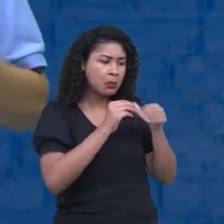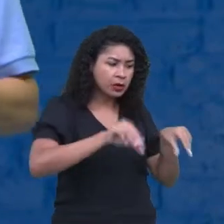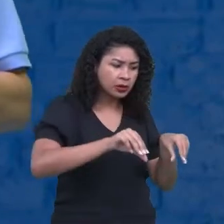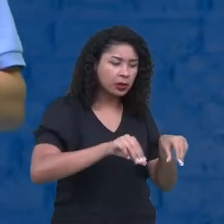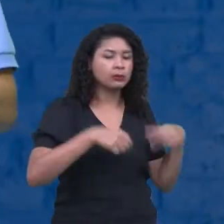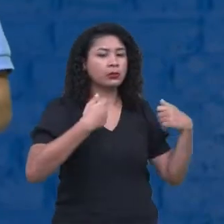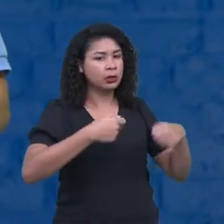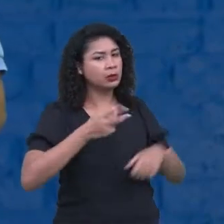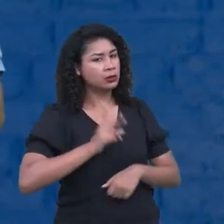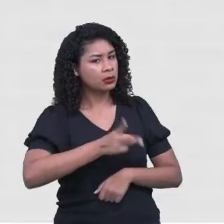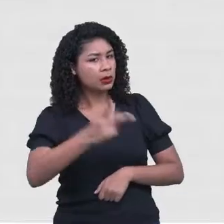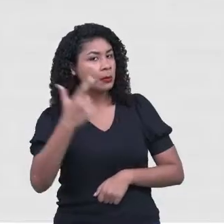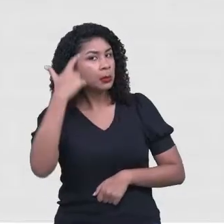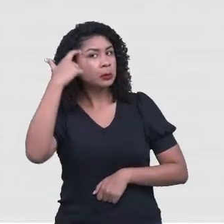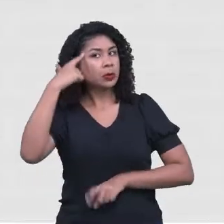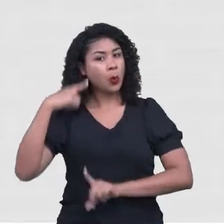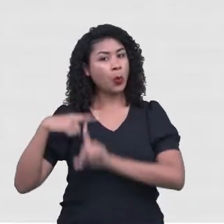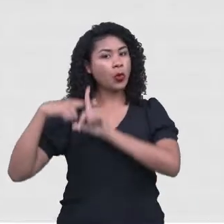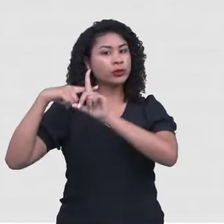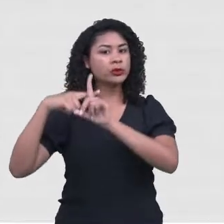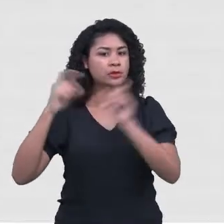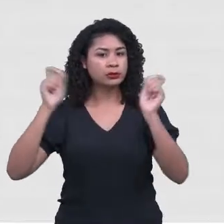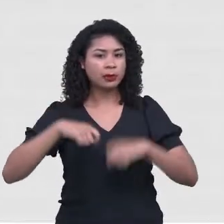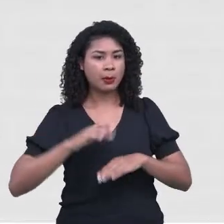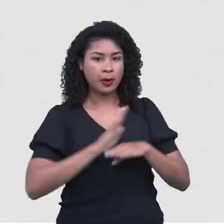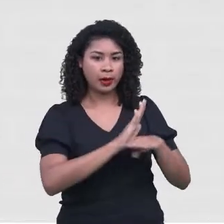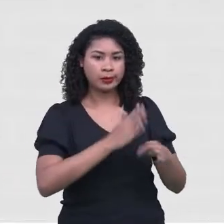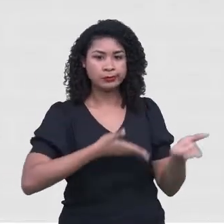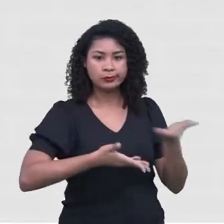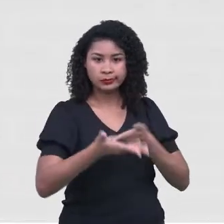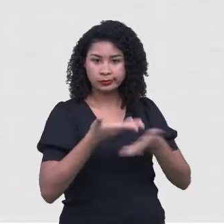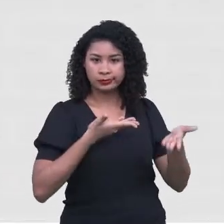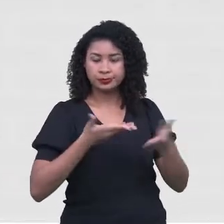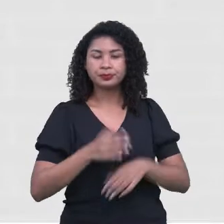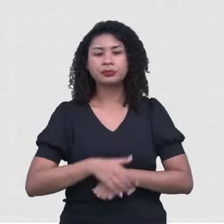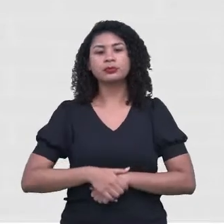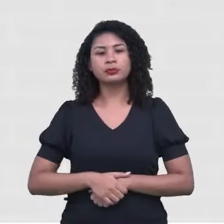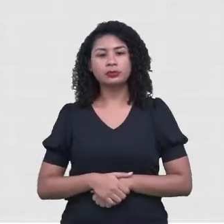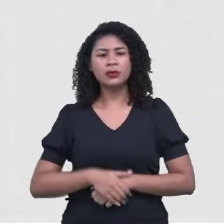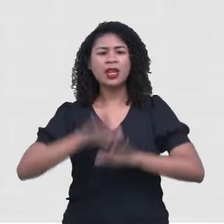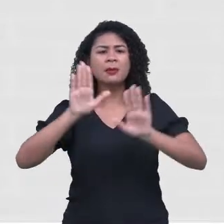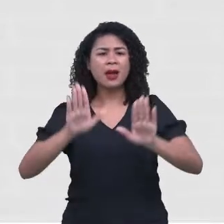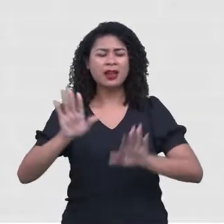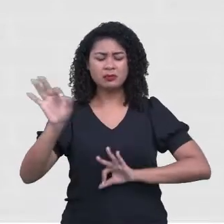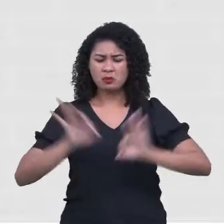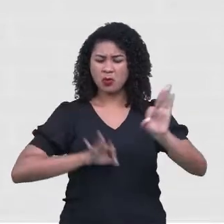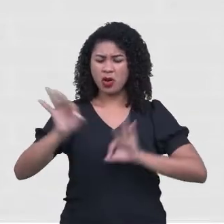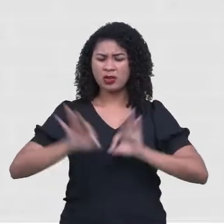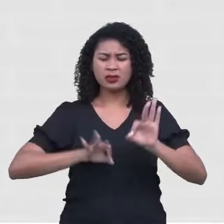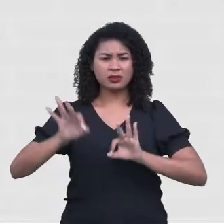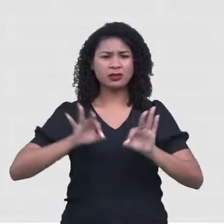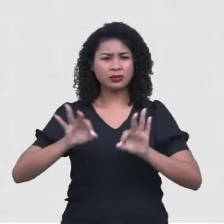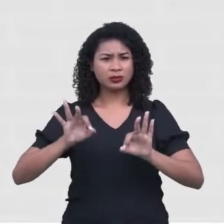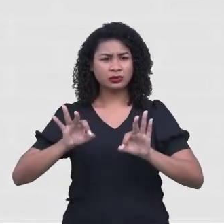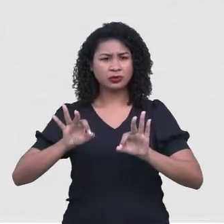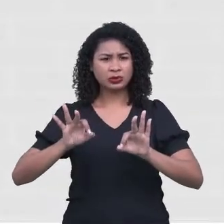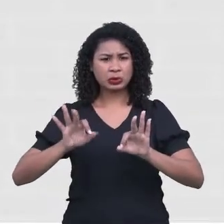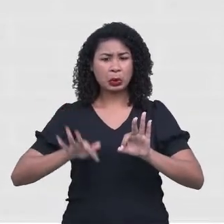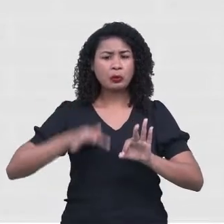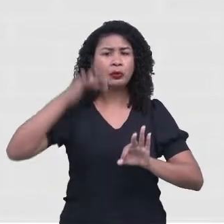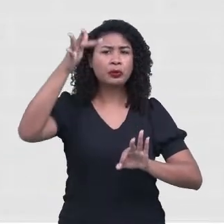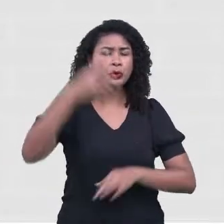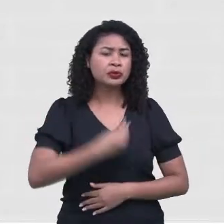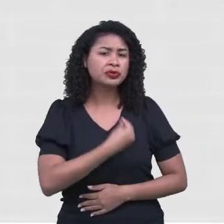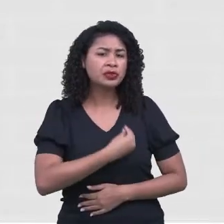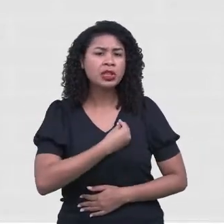mas para que serve o projeto de vida? Ele serve para você planejar seus objetivos e colocá-los em